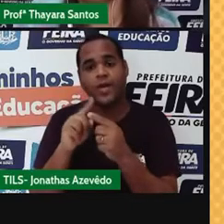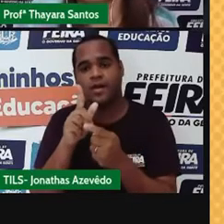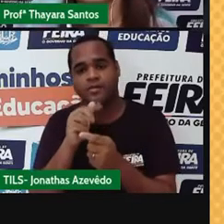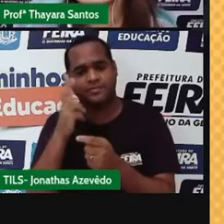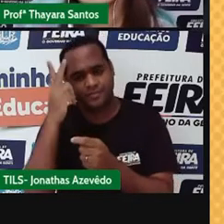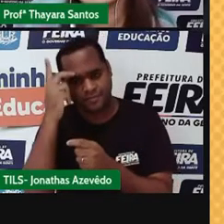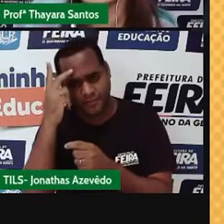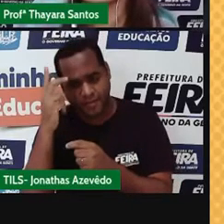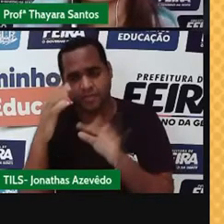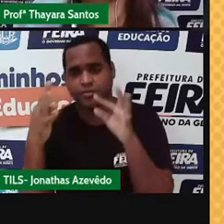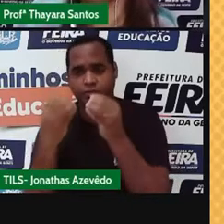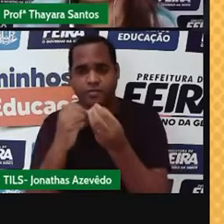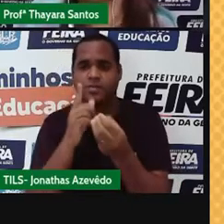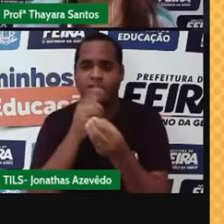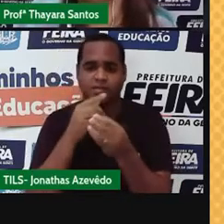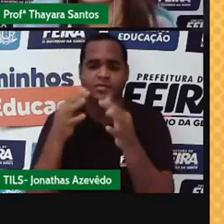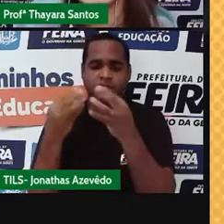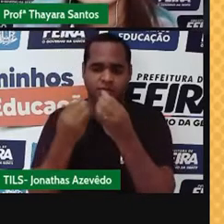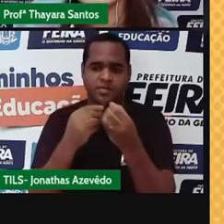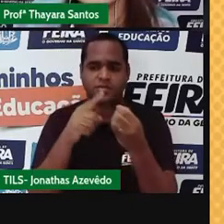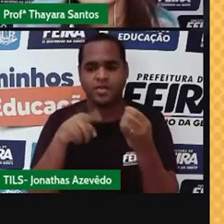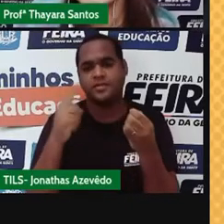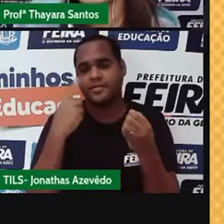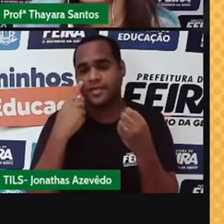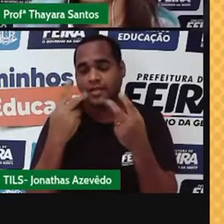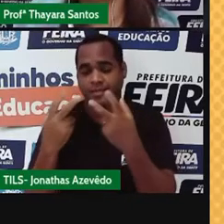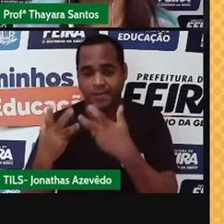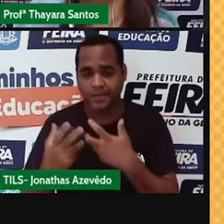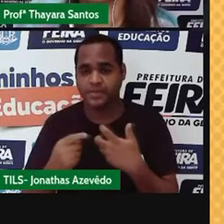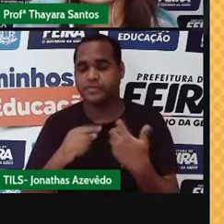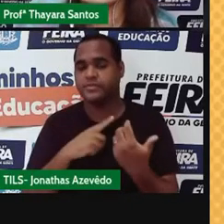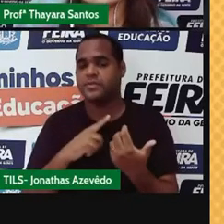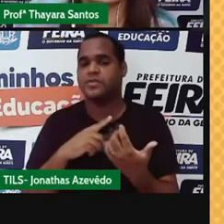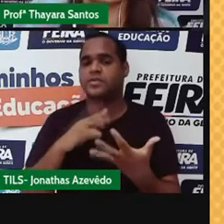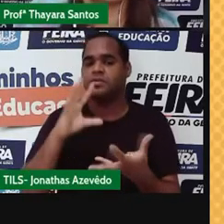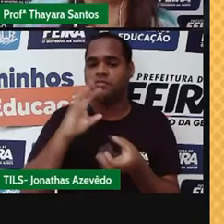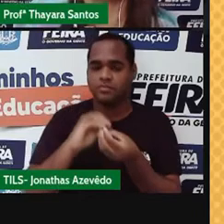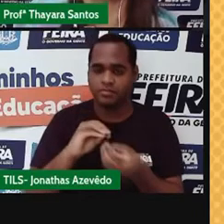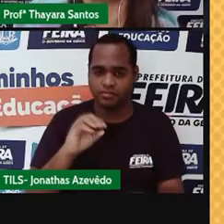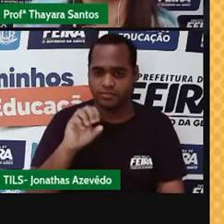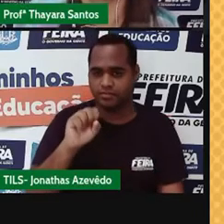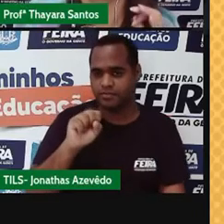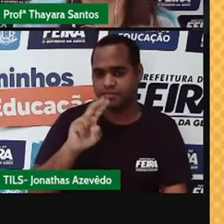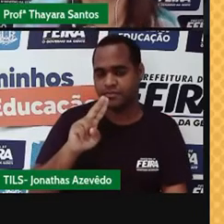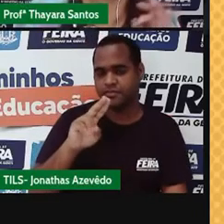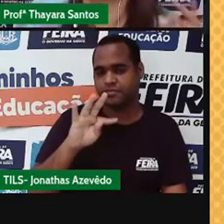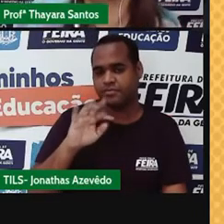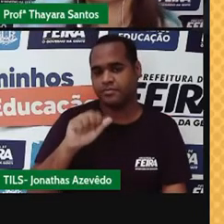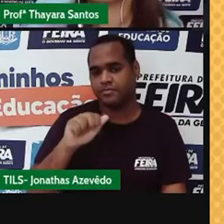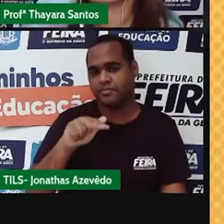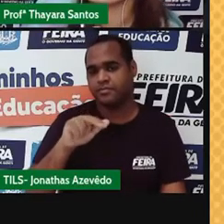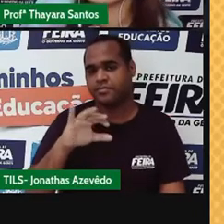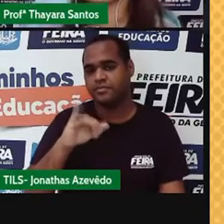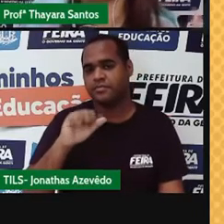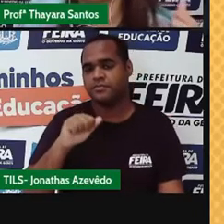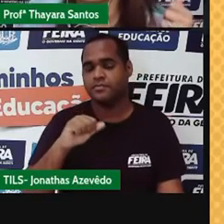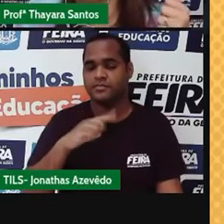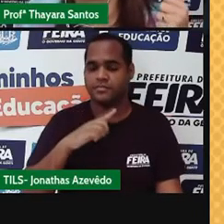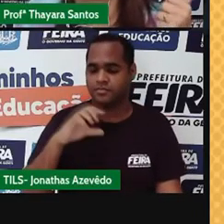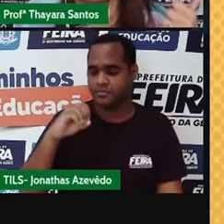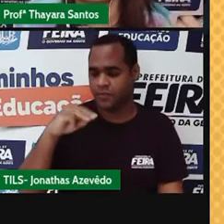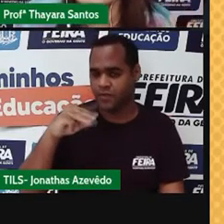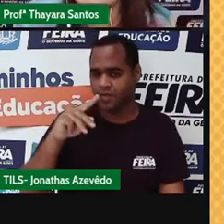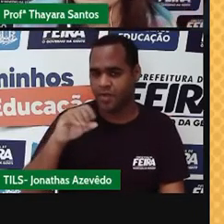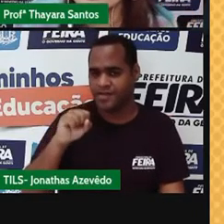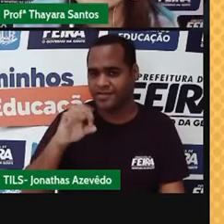Então é tudo água aqui, por isso que é uma substância. É uma substância que está num sistema que a gente chama de trifásico, porque ela tem